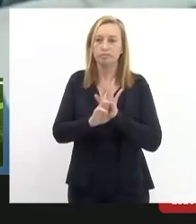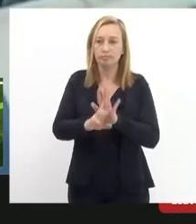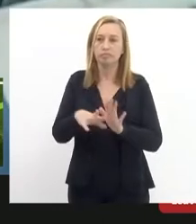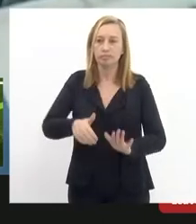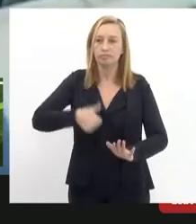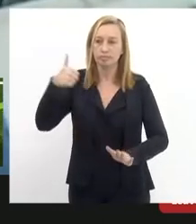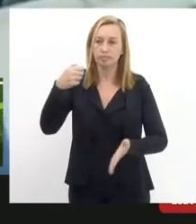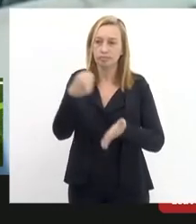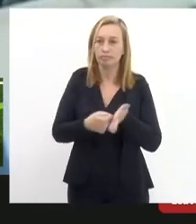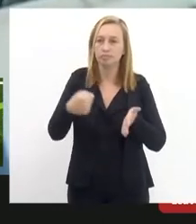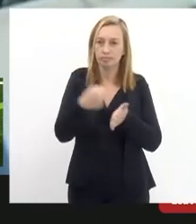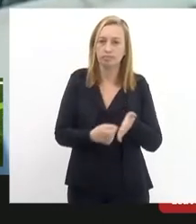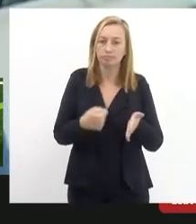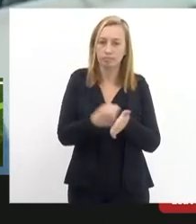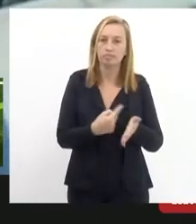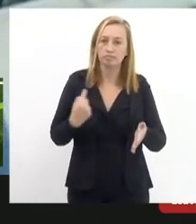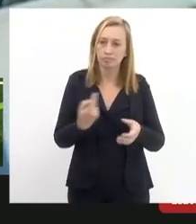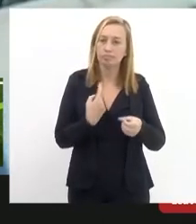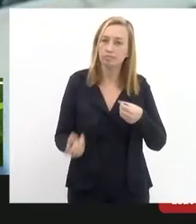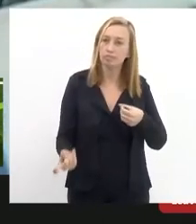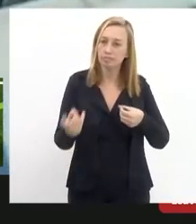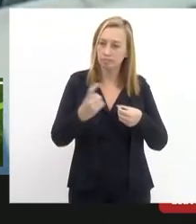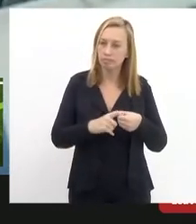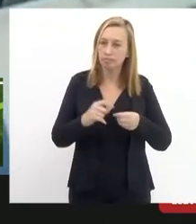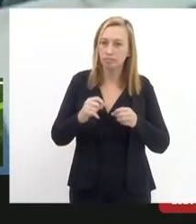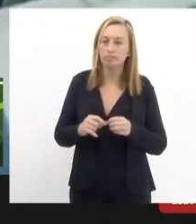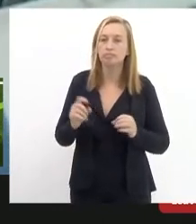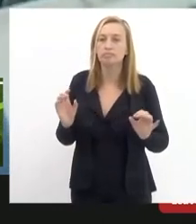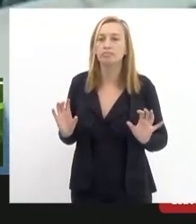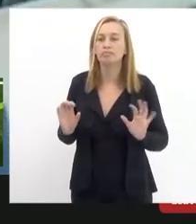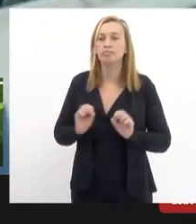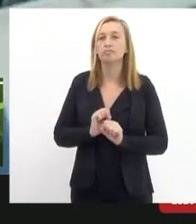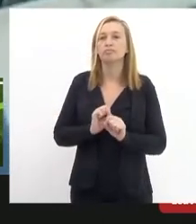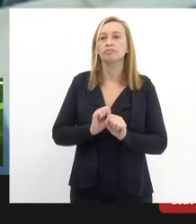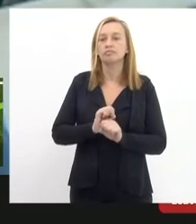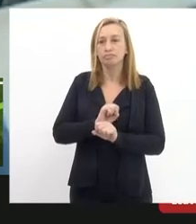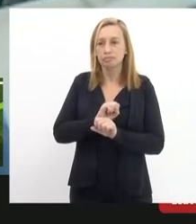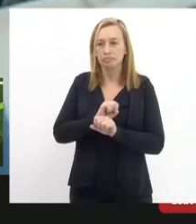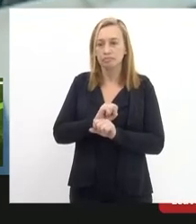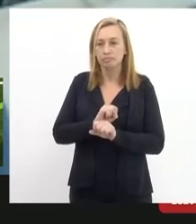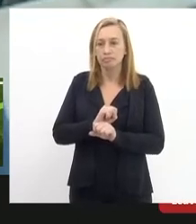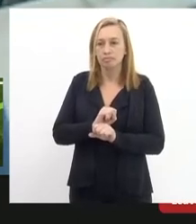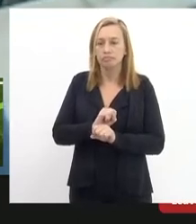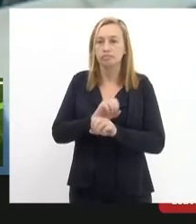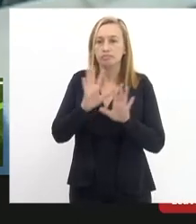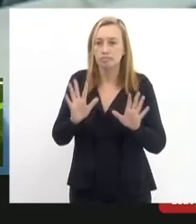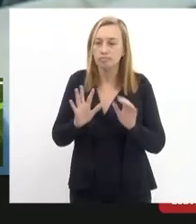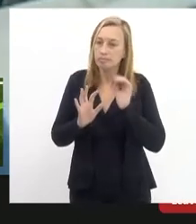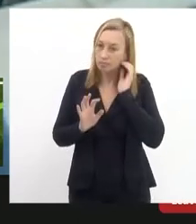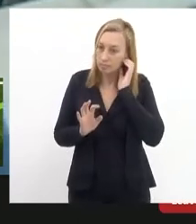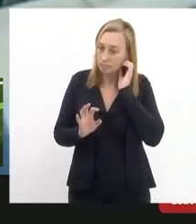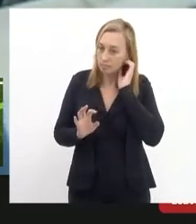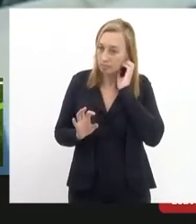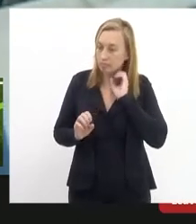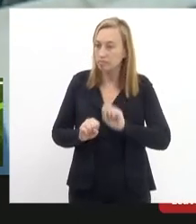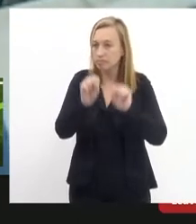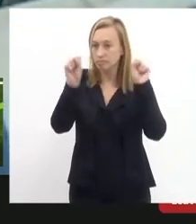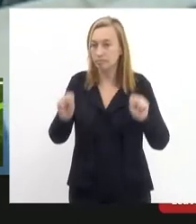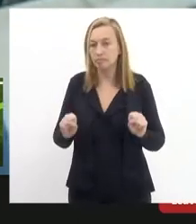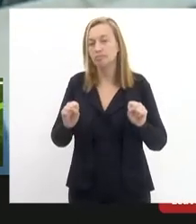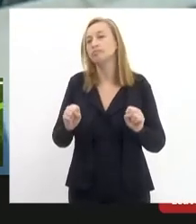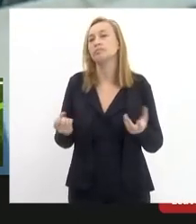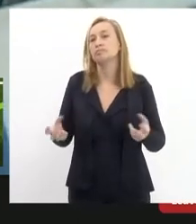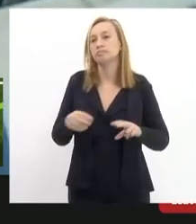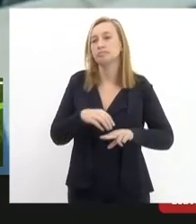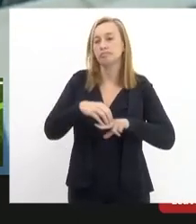da gente pela volta plena do funcionamento do sistema de bonde transporte